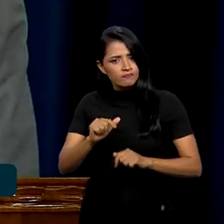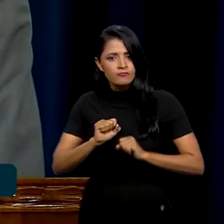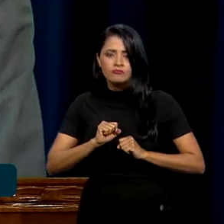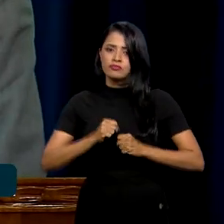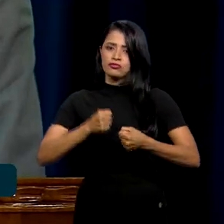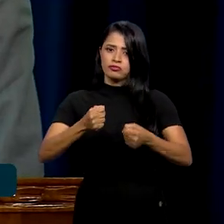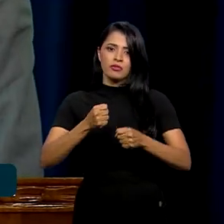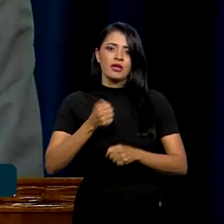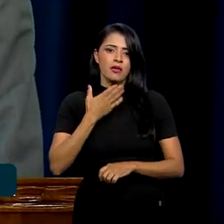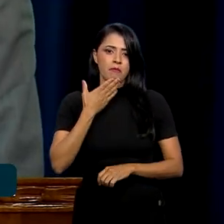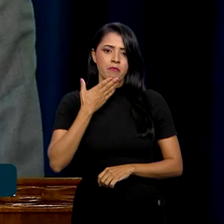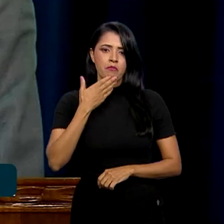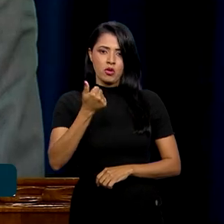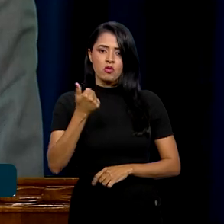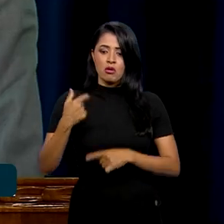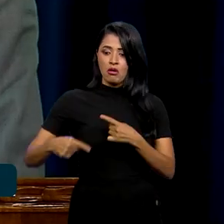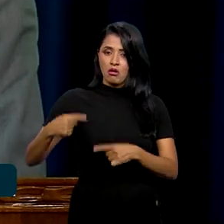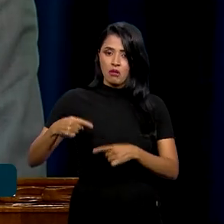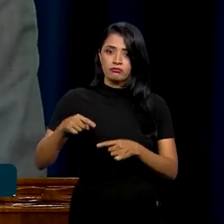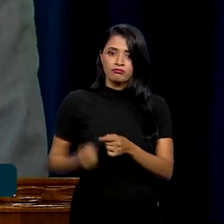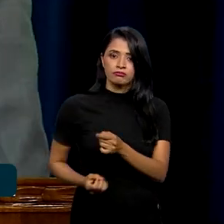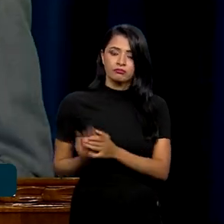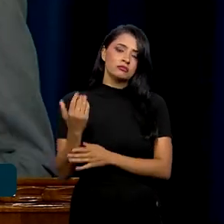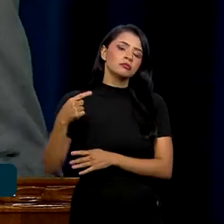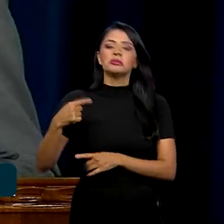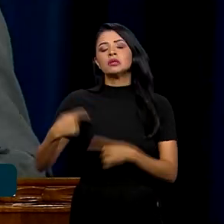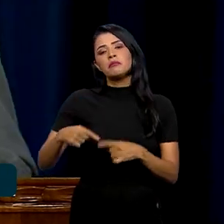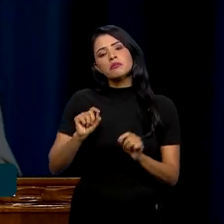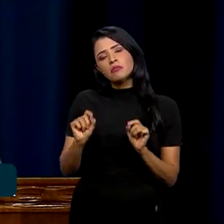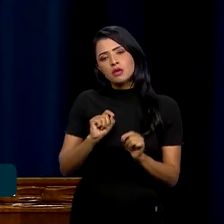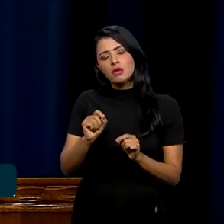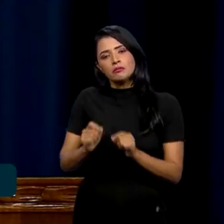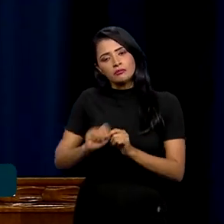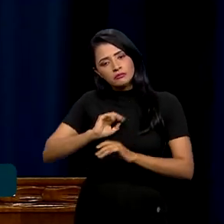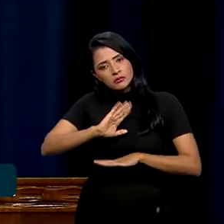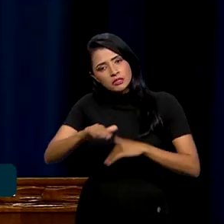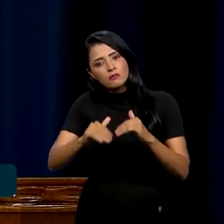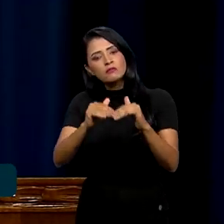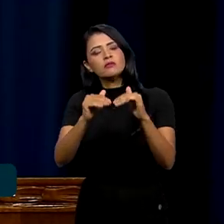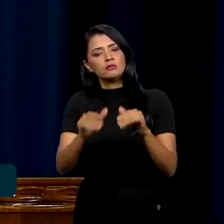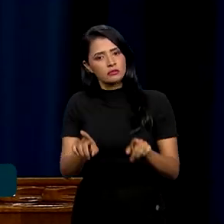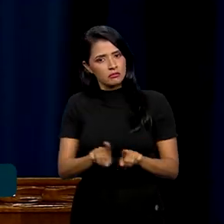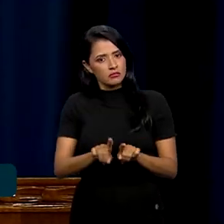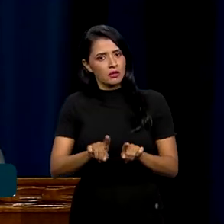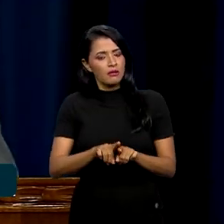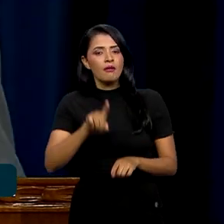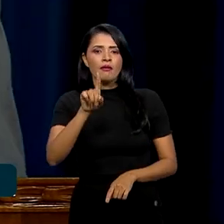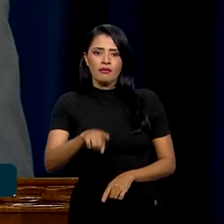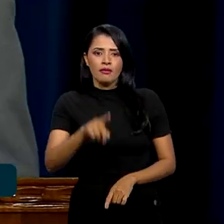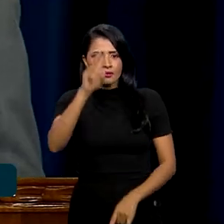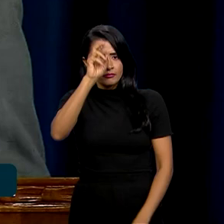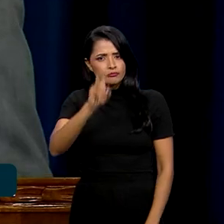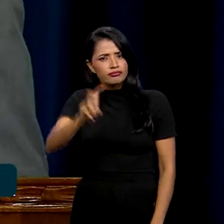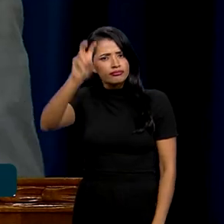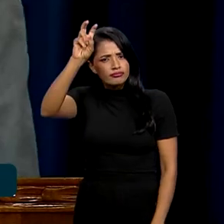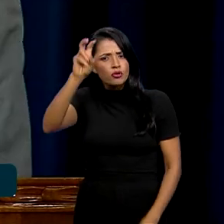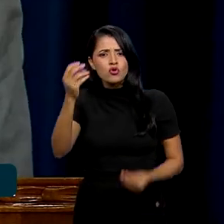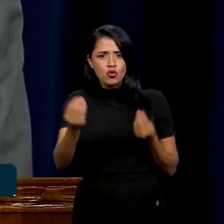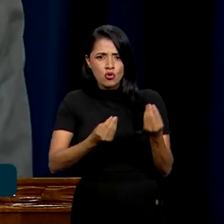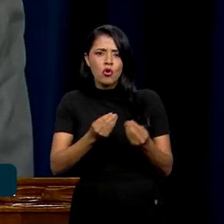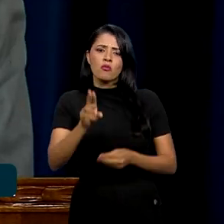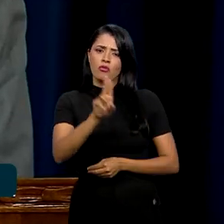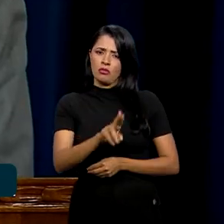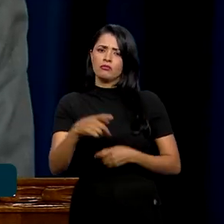aprimorarmos políticas públicas, desenvolvimento e a inteligência se faz